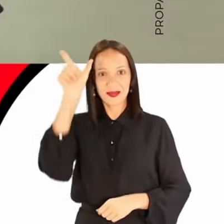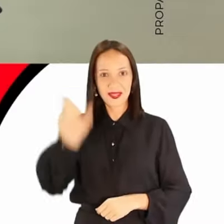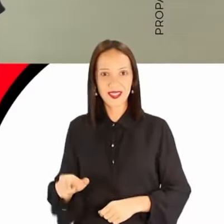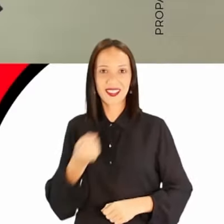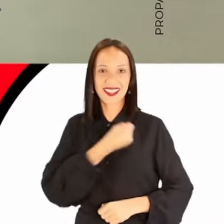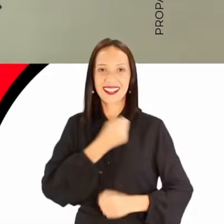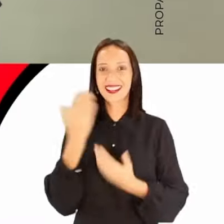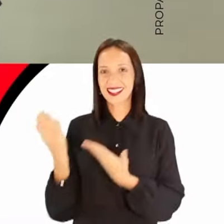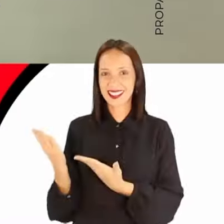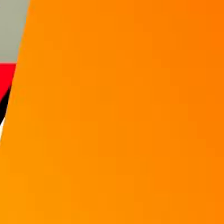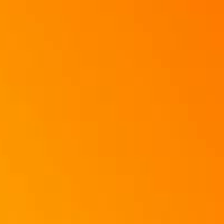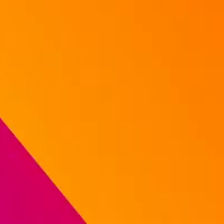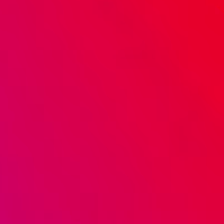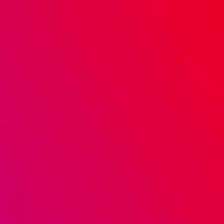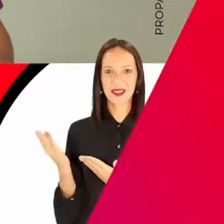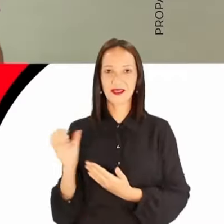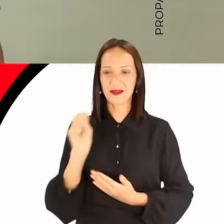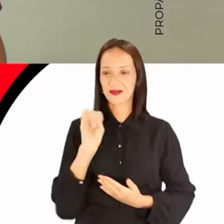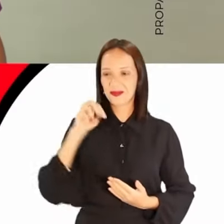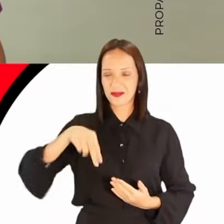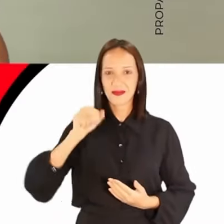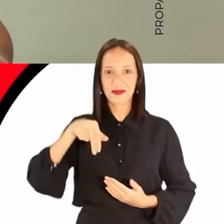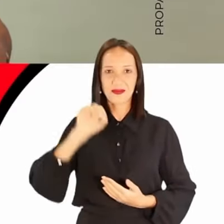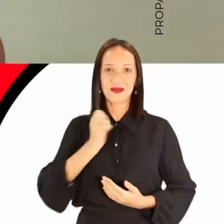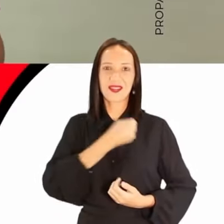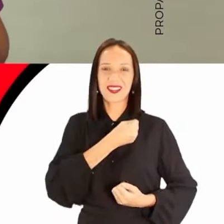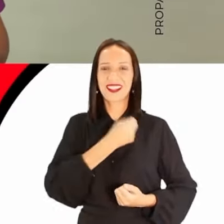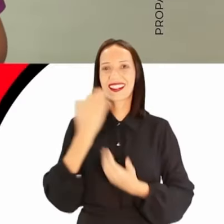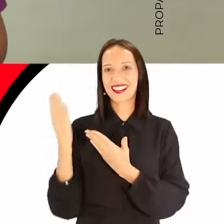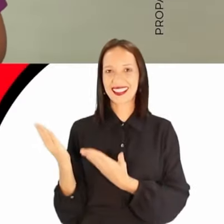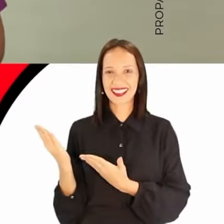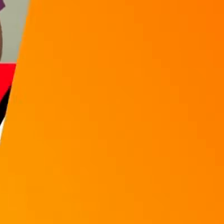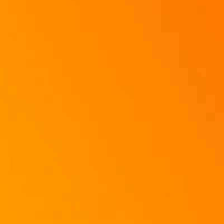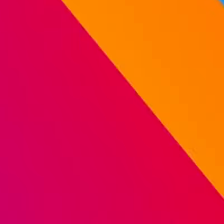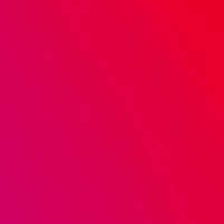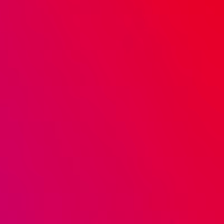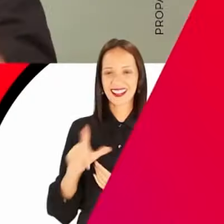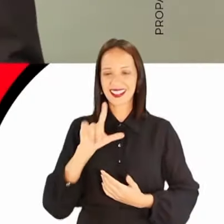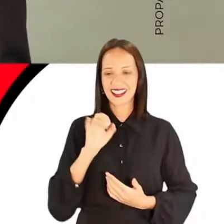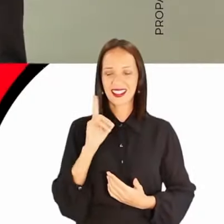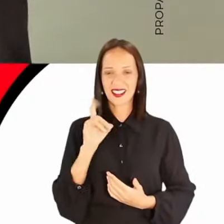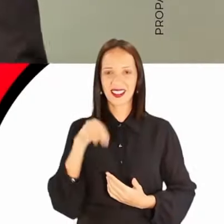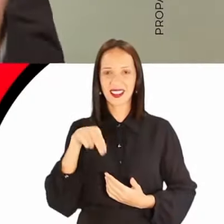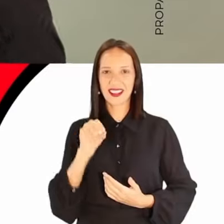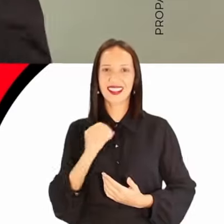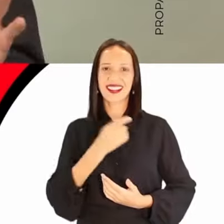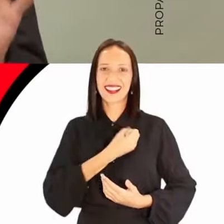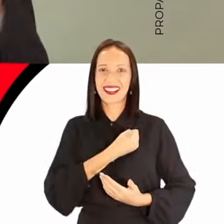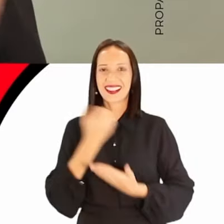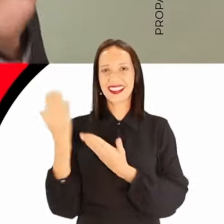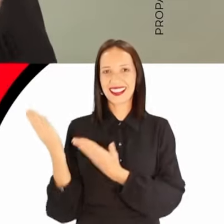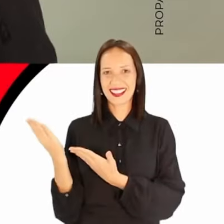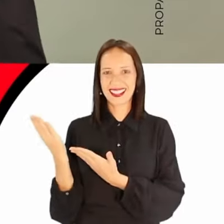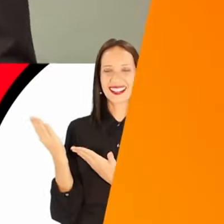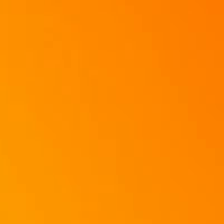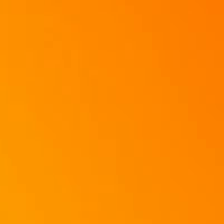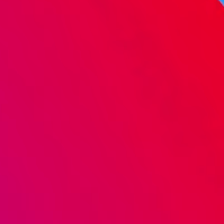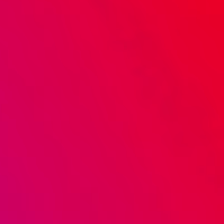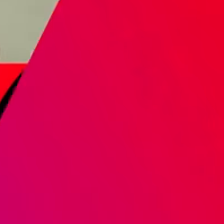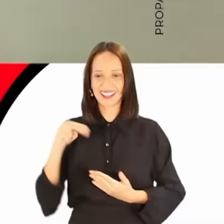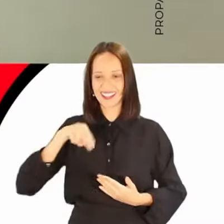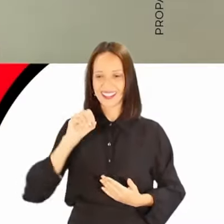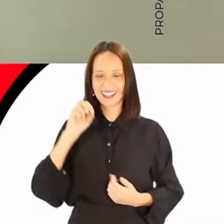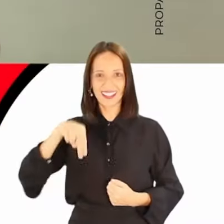Félix, 50-0-11. Simone Nascimento, 50-1-2-3. Leonardo Grandini, 50-0-50.